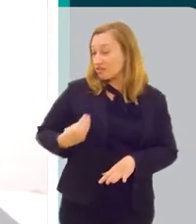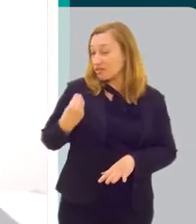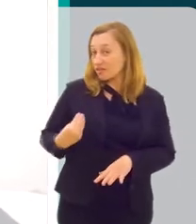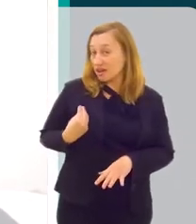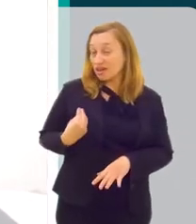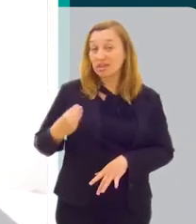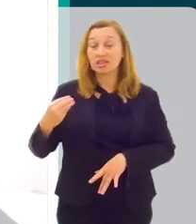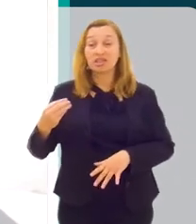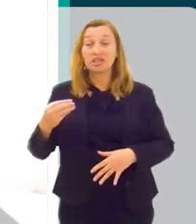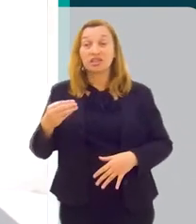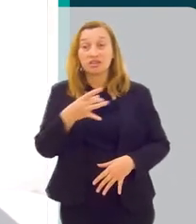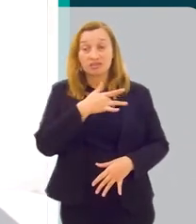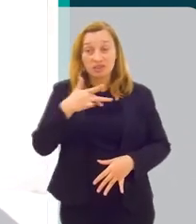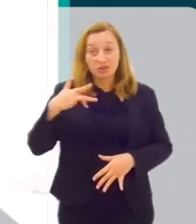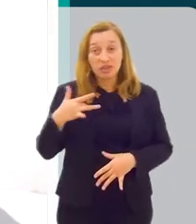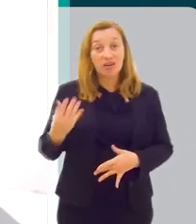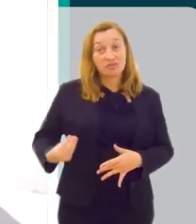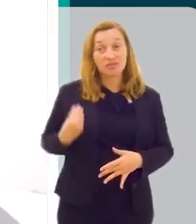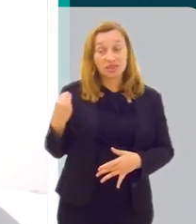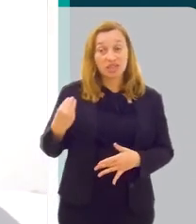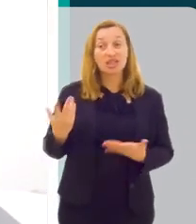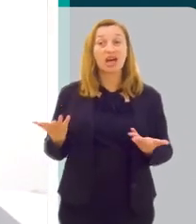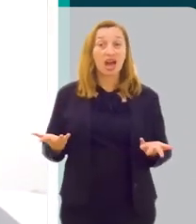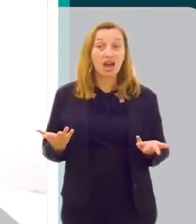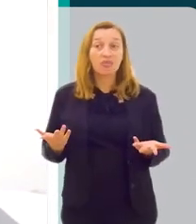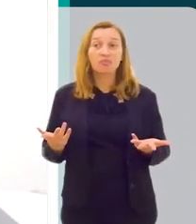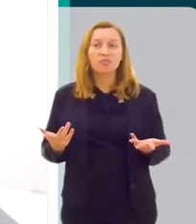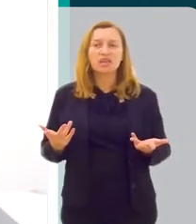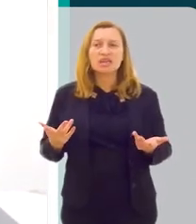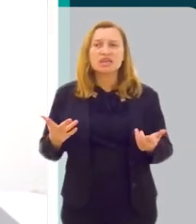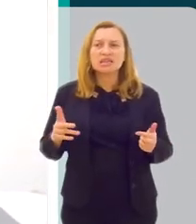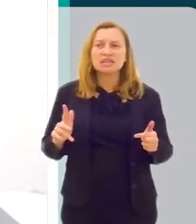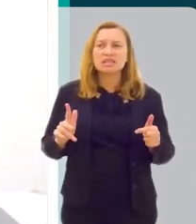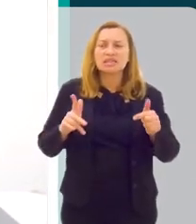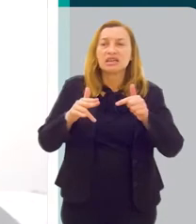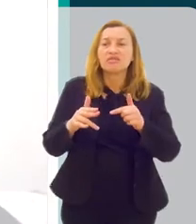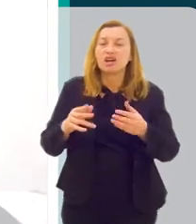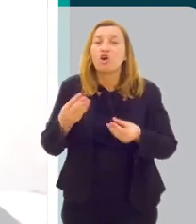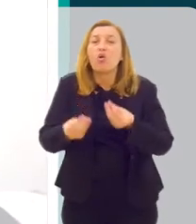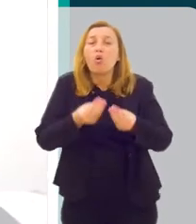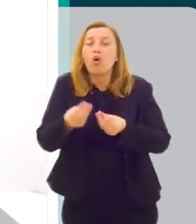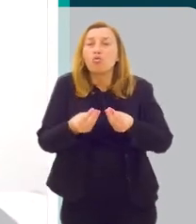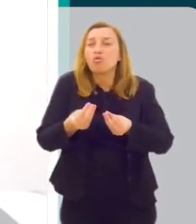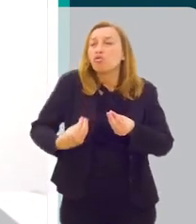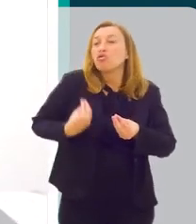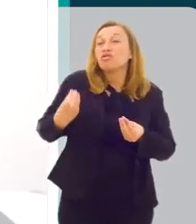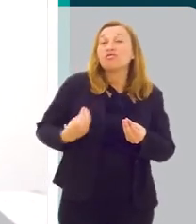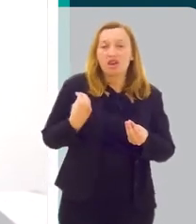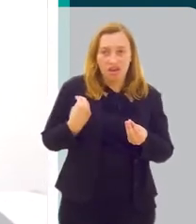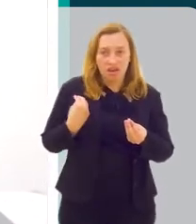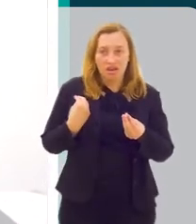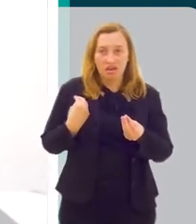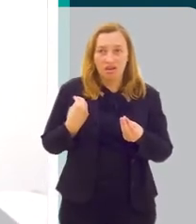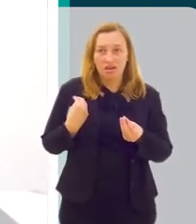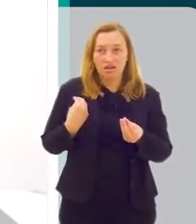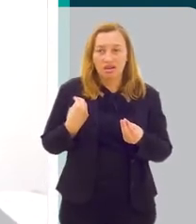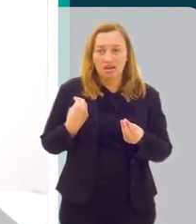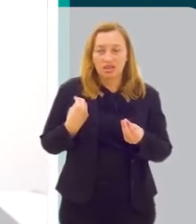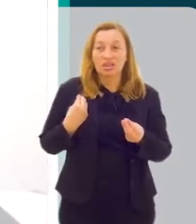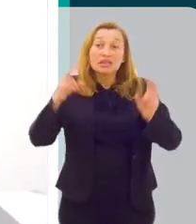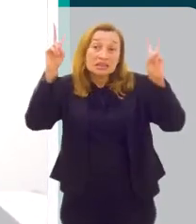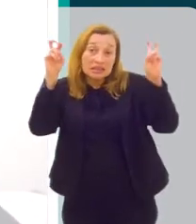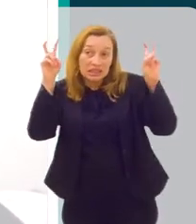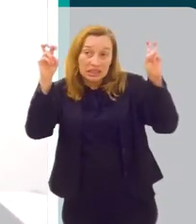ambiente, tornar o ambiente saudável, também interfere na forma como nós vamos viver essa,